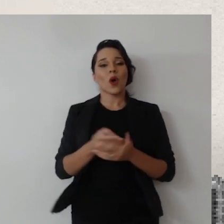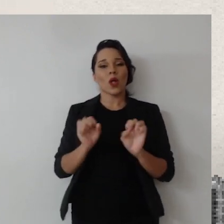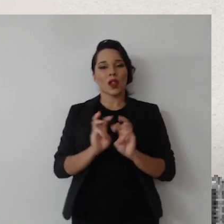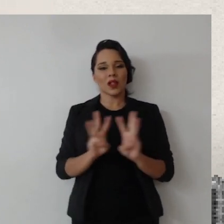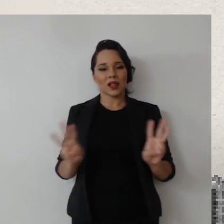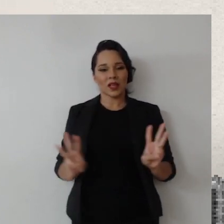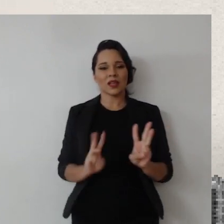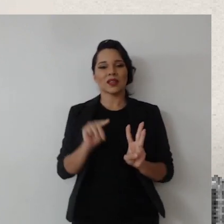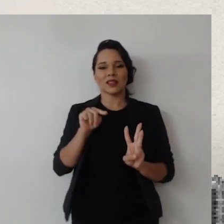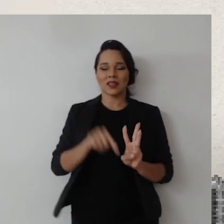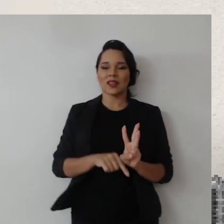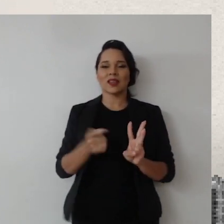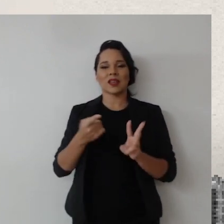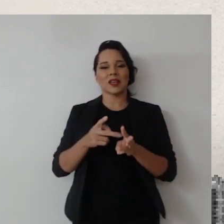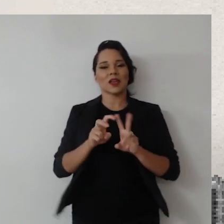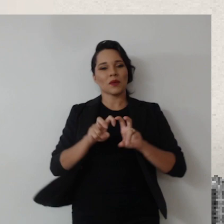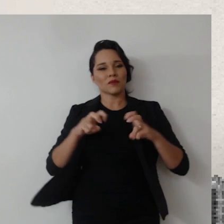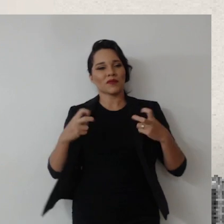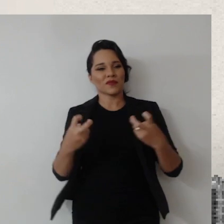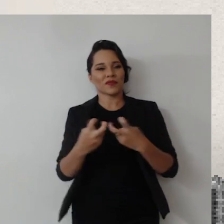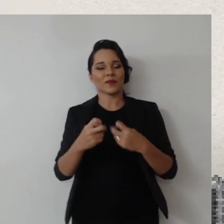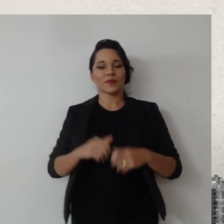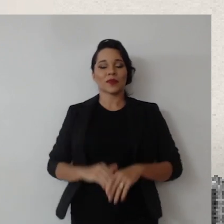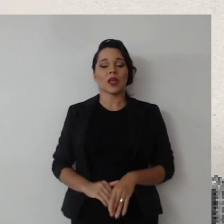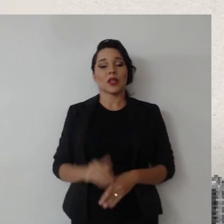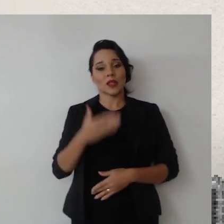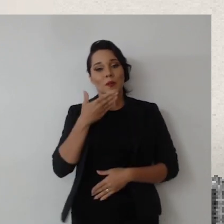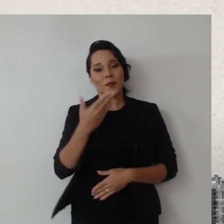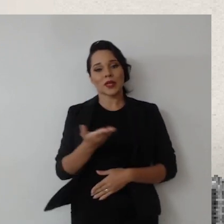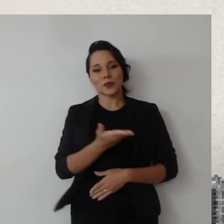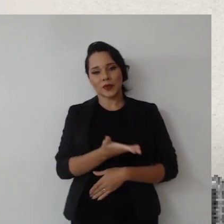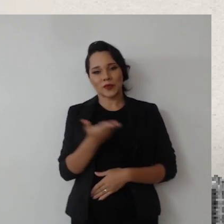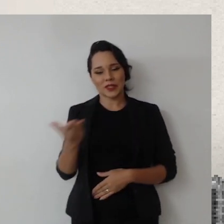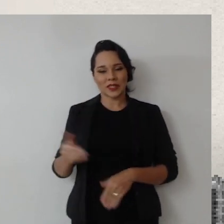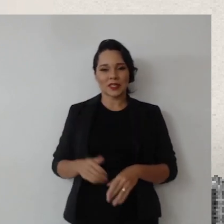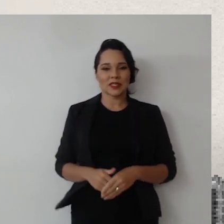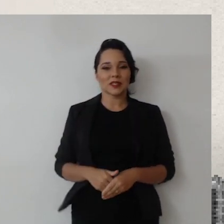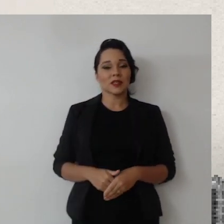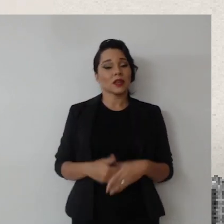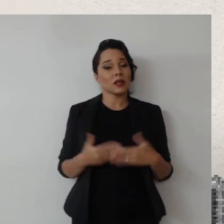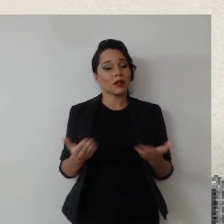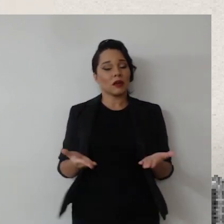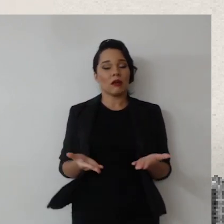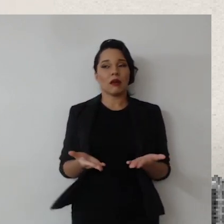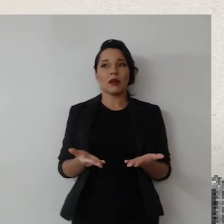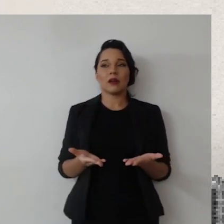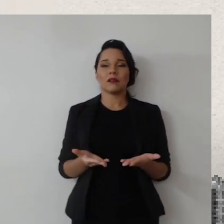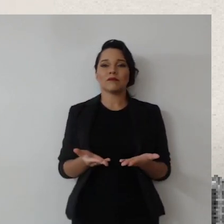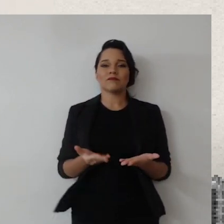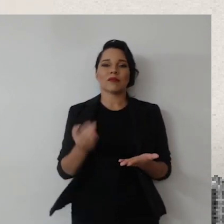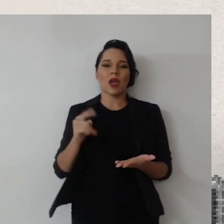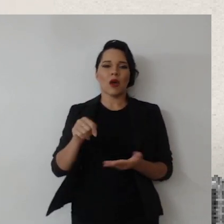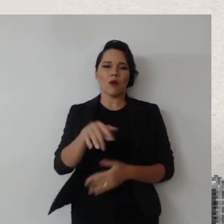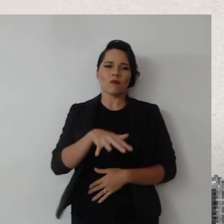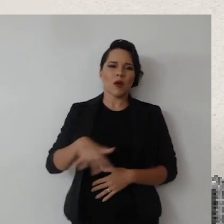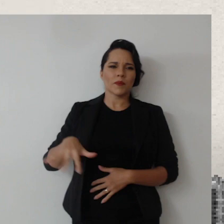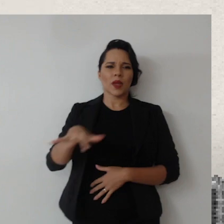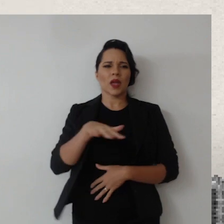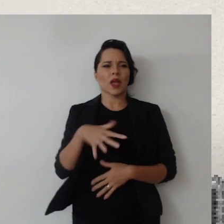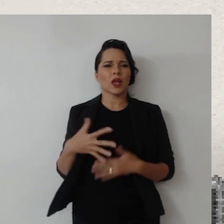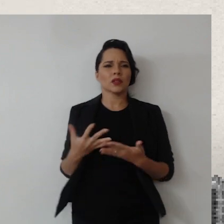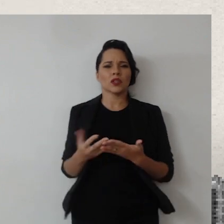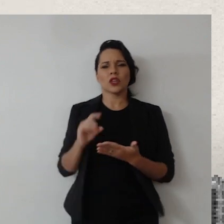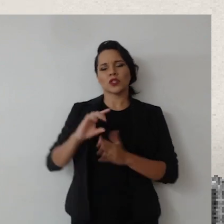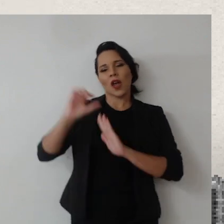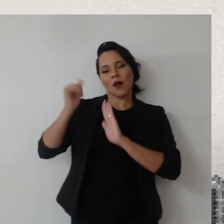nosso link da nossa tradicional avaliação de reação. Eu peço a gentileza para que vocês não deixem o ambiente se